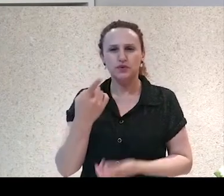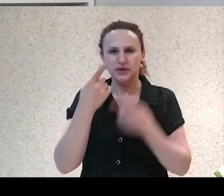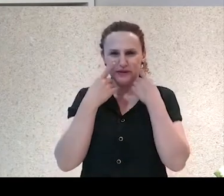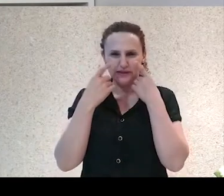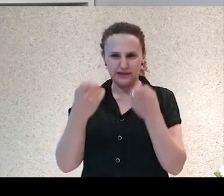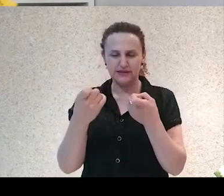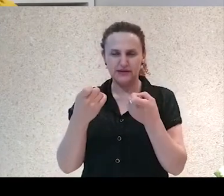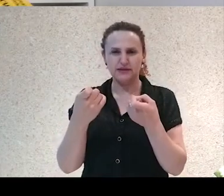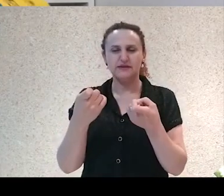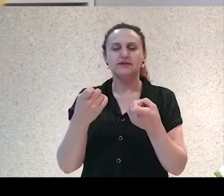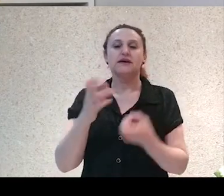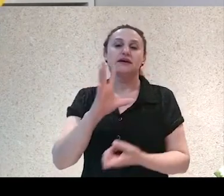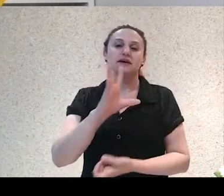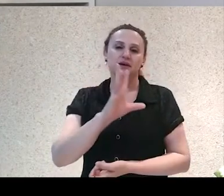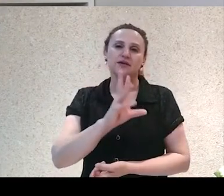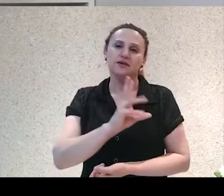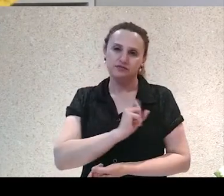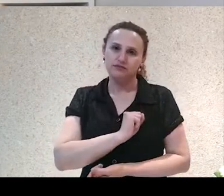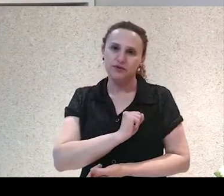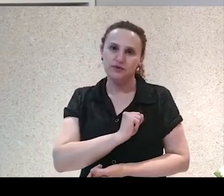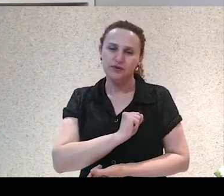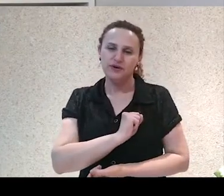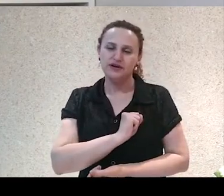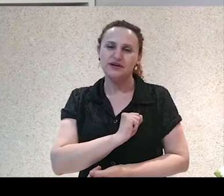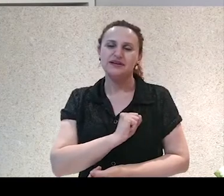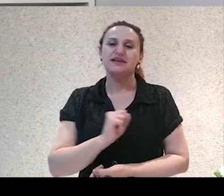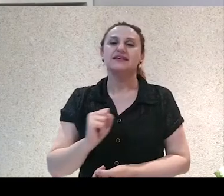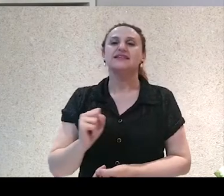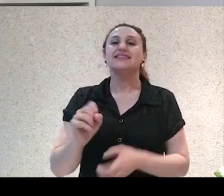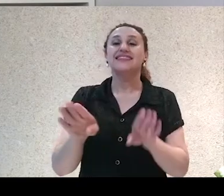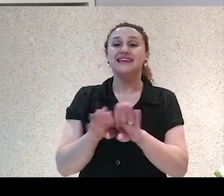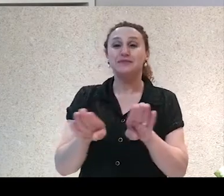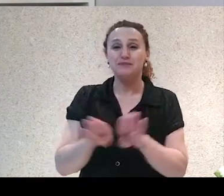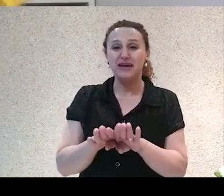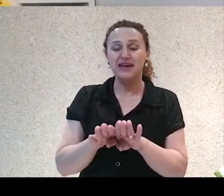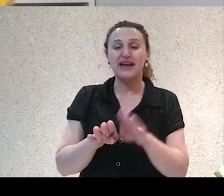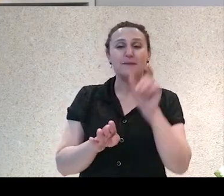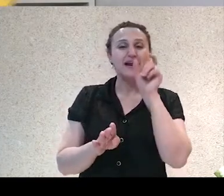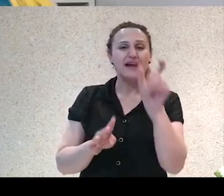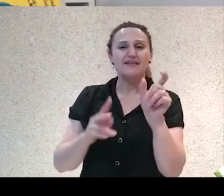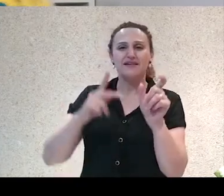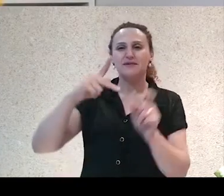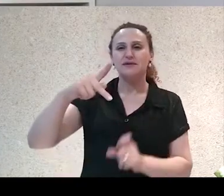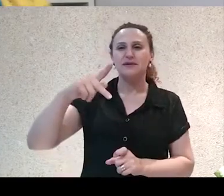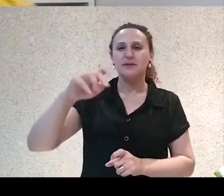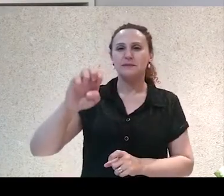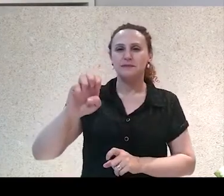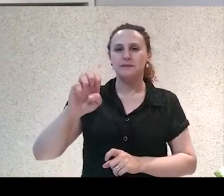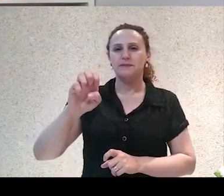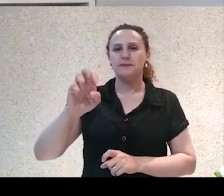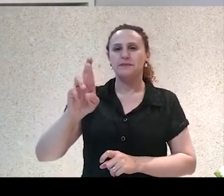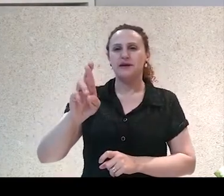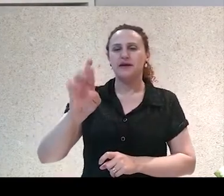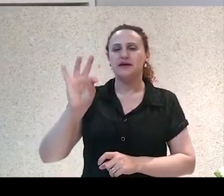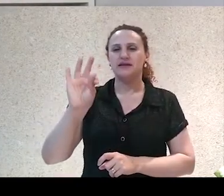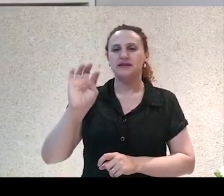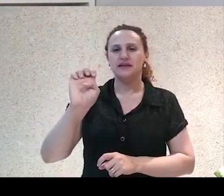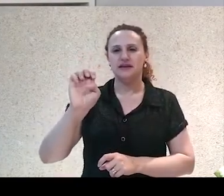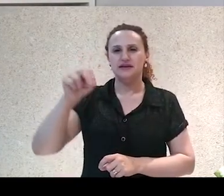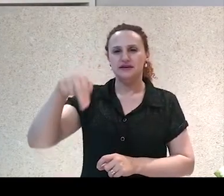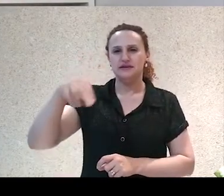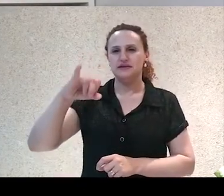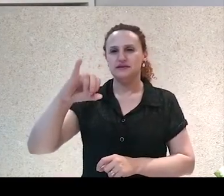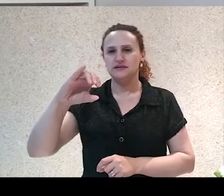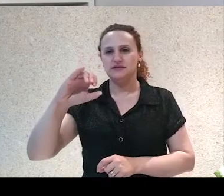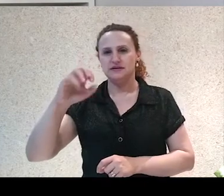o amor, tem a ver com pertencimento. Amor ao lugar, amor ao seu